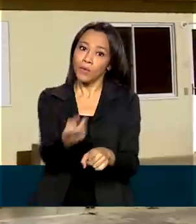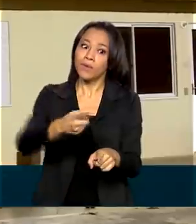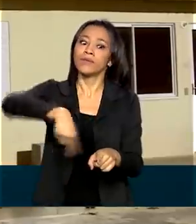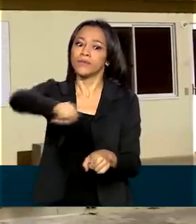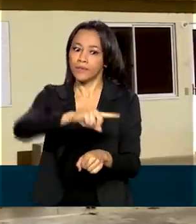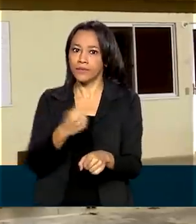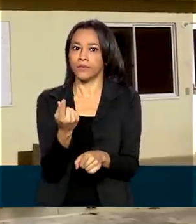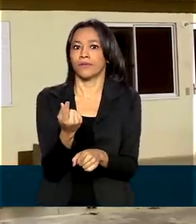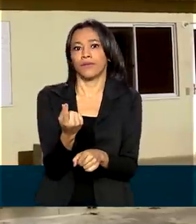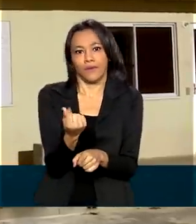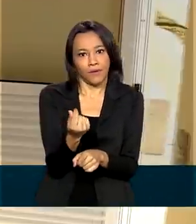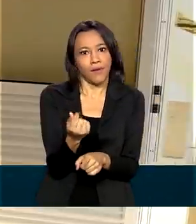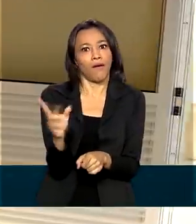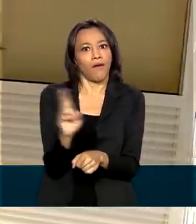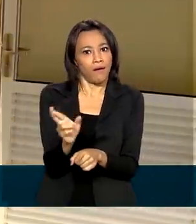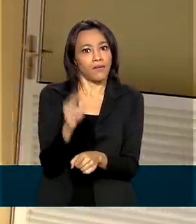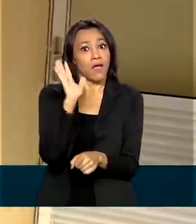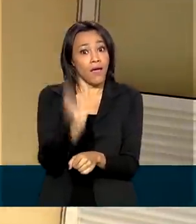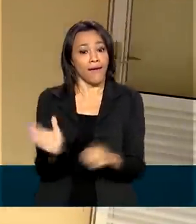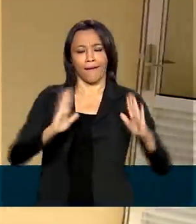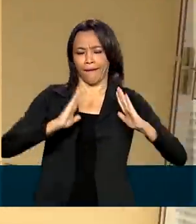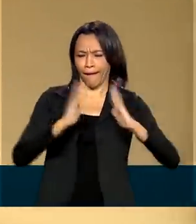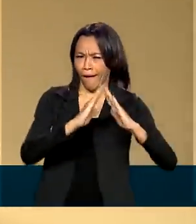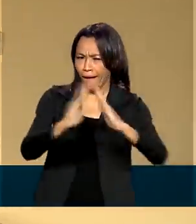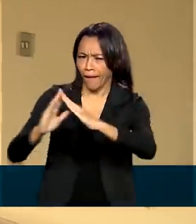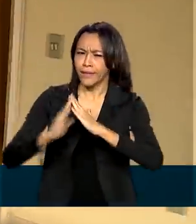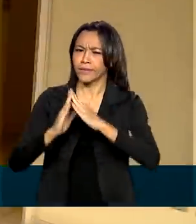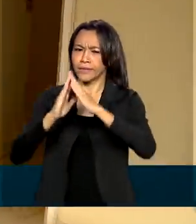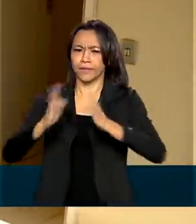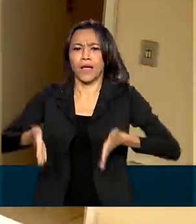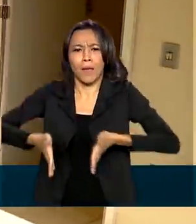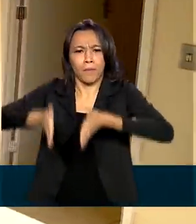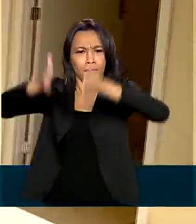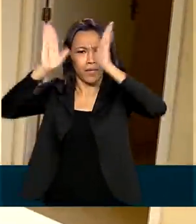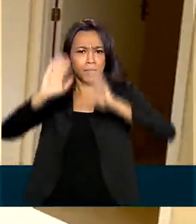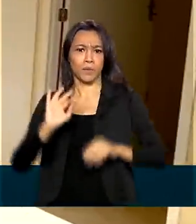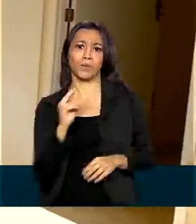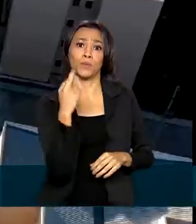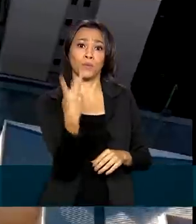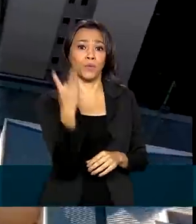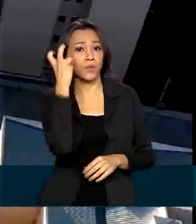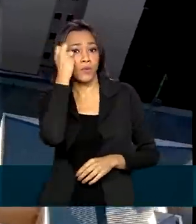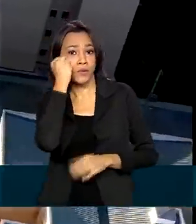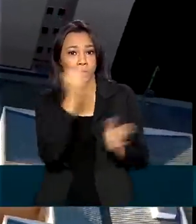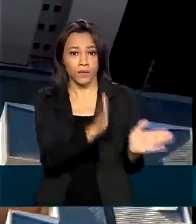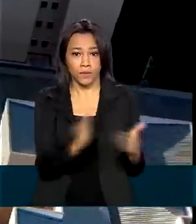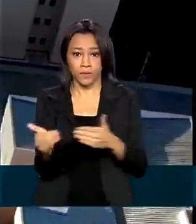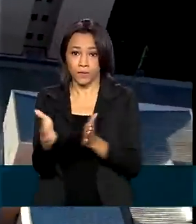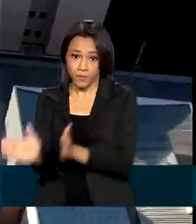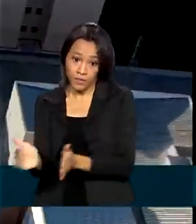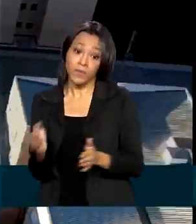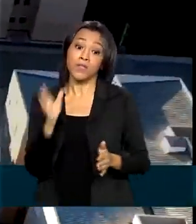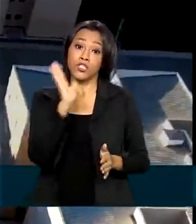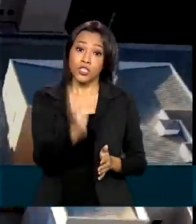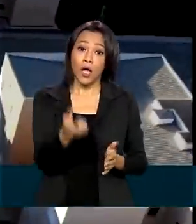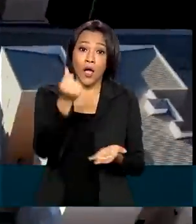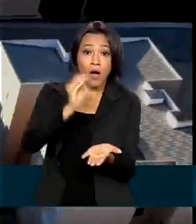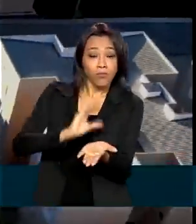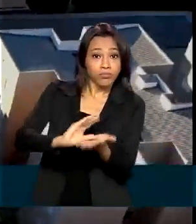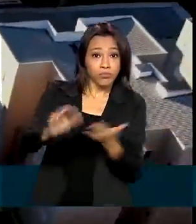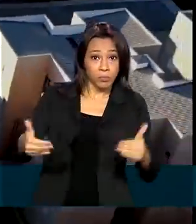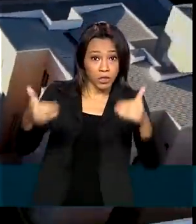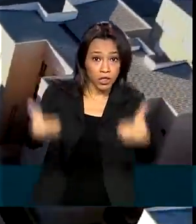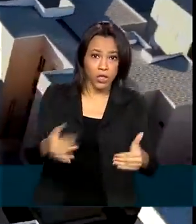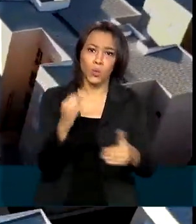Popular. São casas e apartamentos com dois quartos. Este ano, o Ministério do Desenvolvimento Regional já investiu mais de